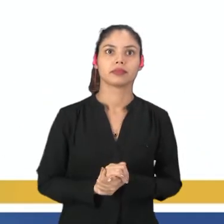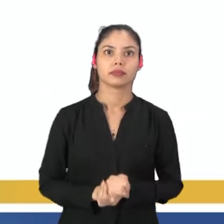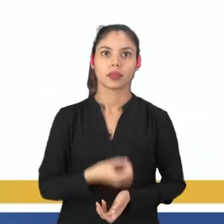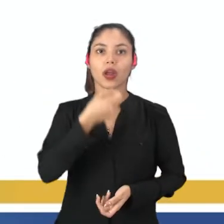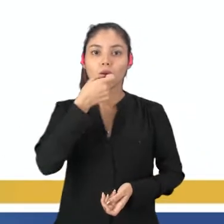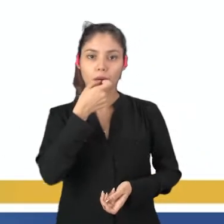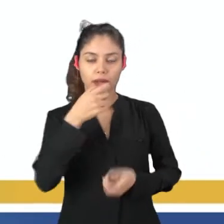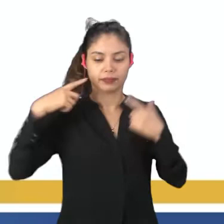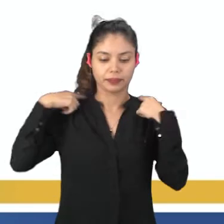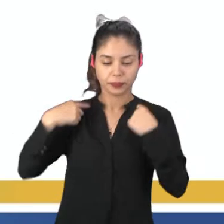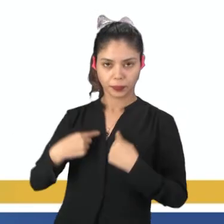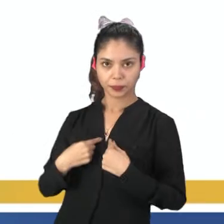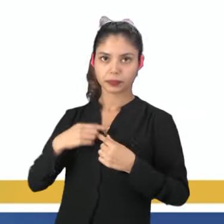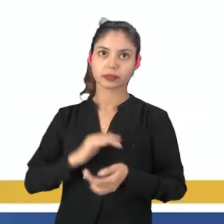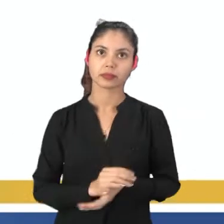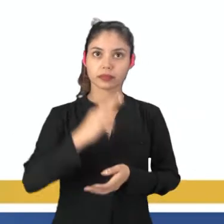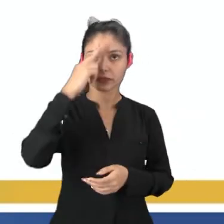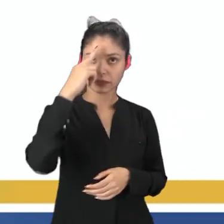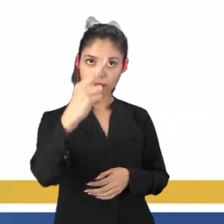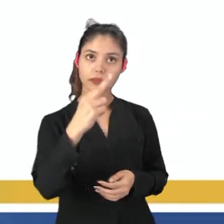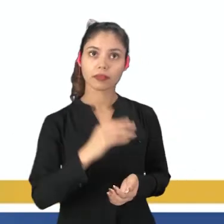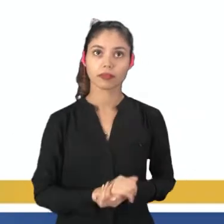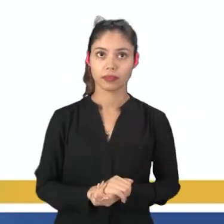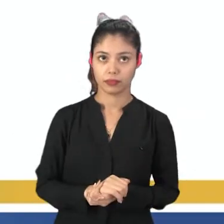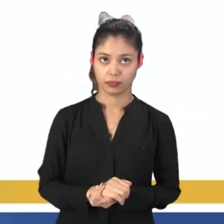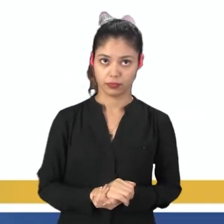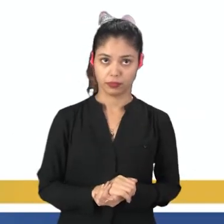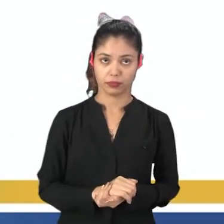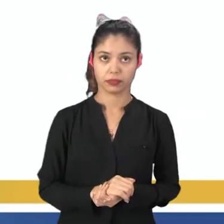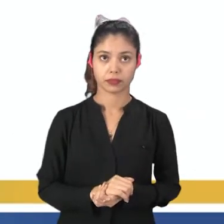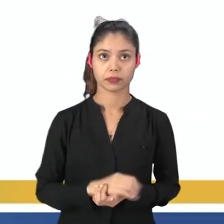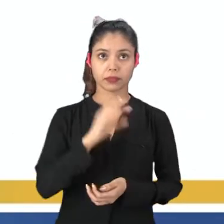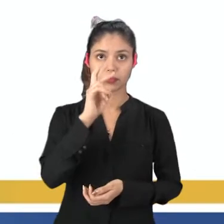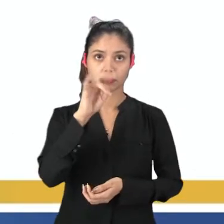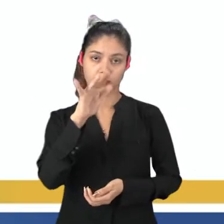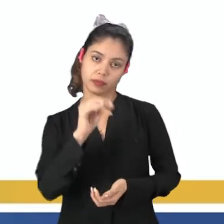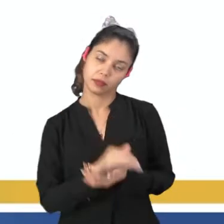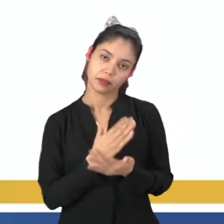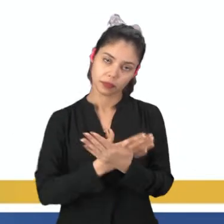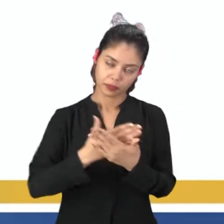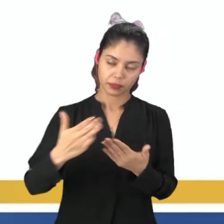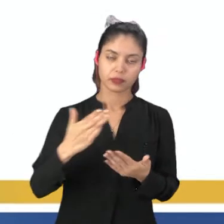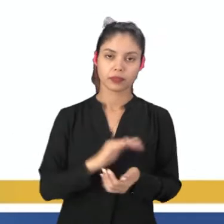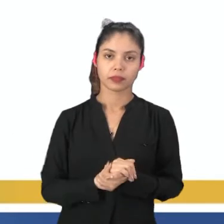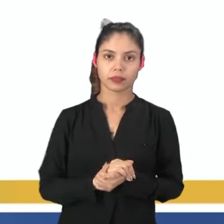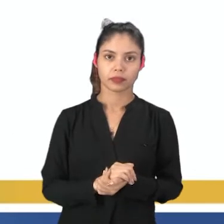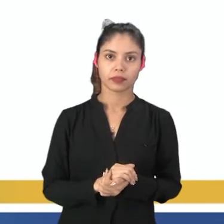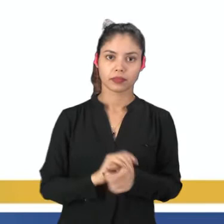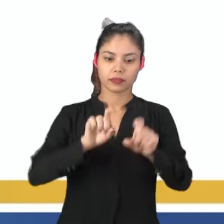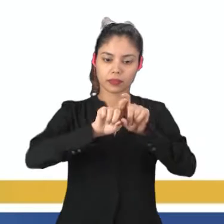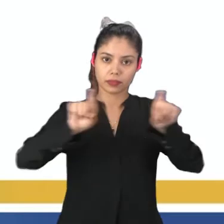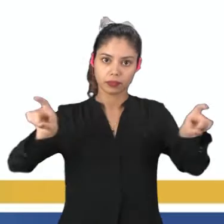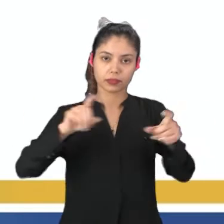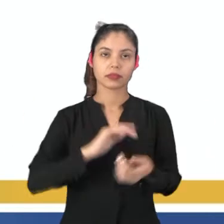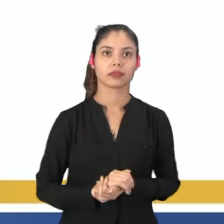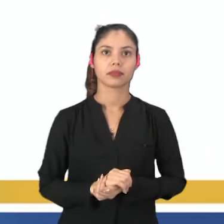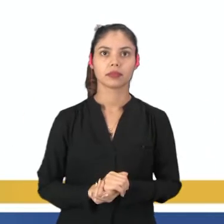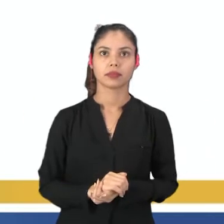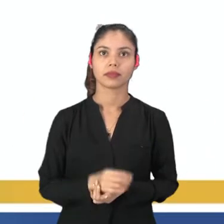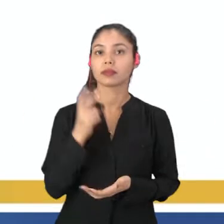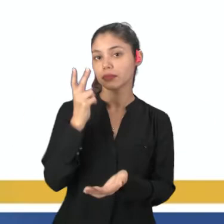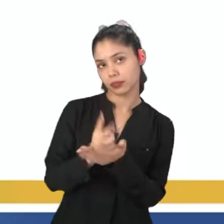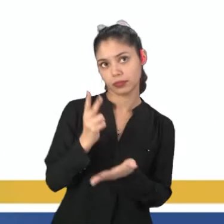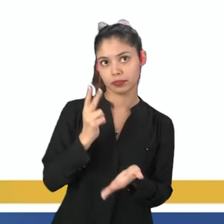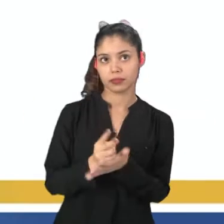pendurado no pescoço, o mestre ou a mestra, né, cirandeiro, inicia os versos marcados quase